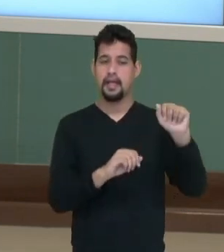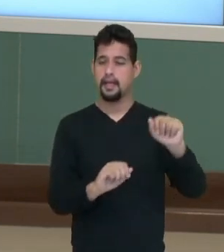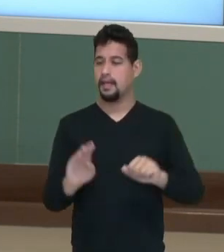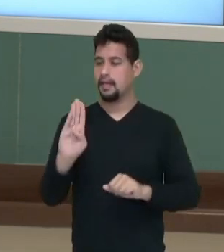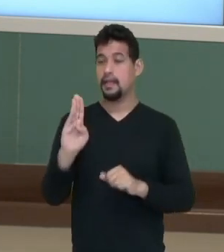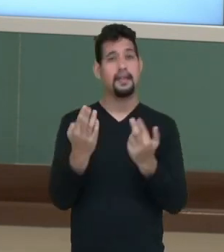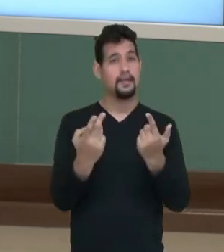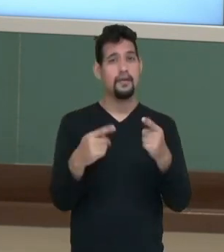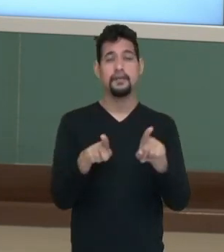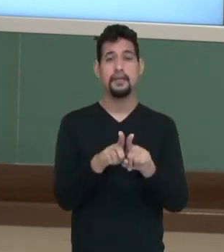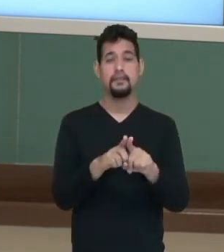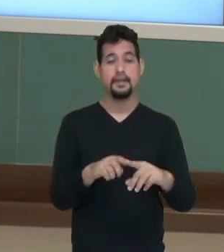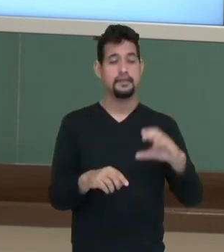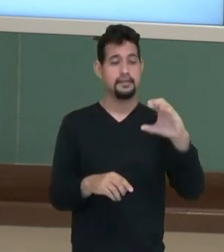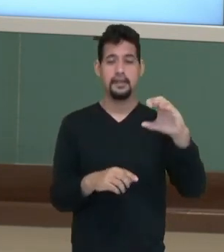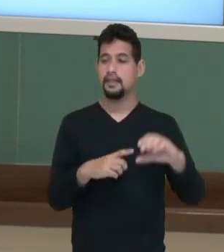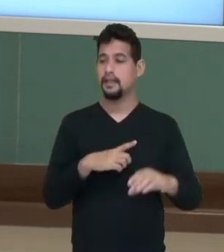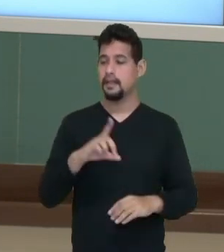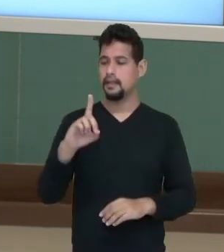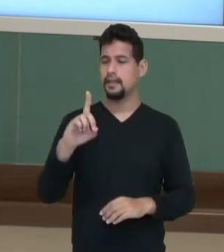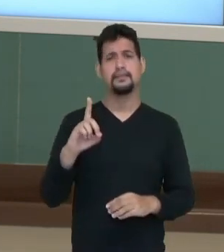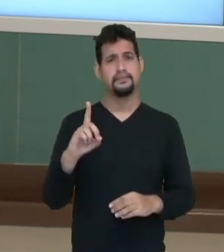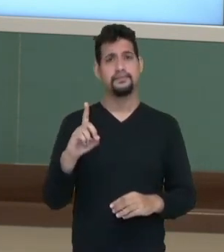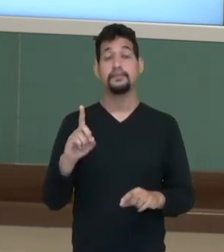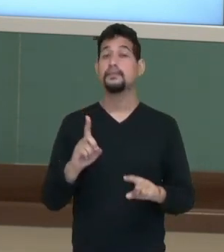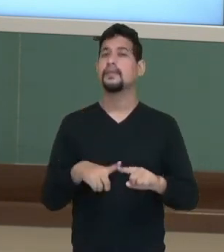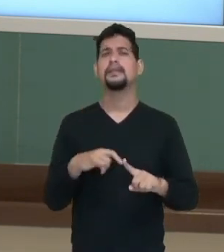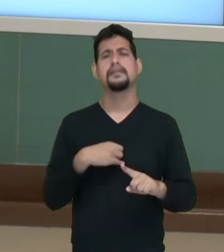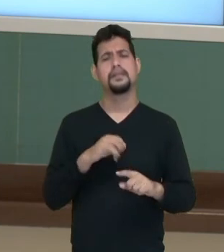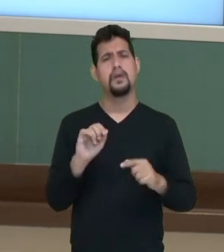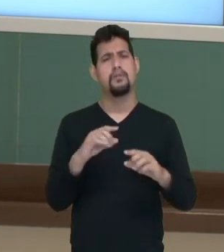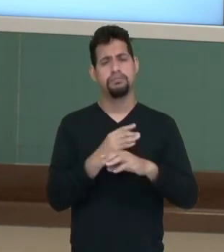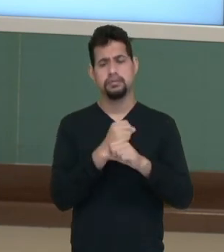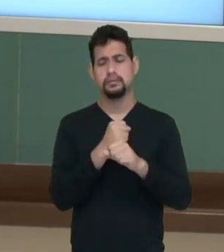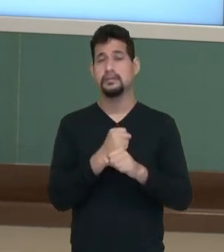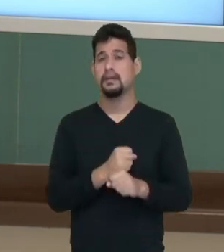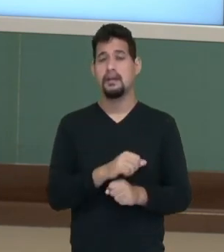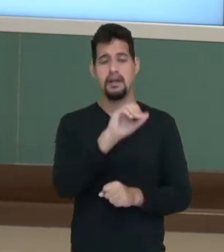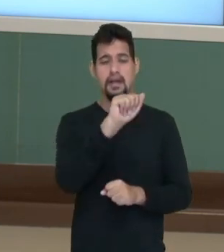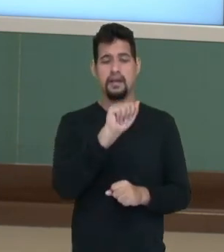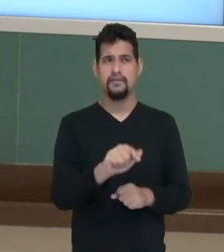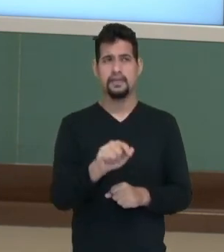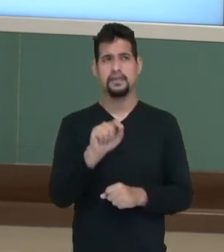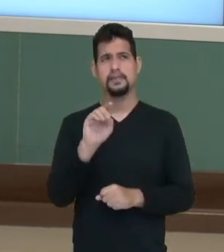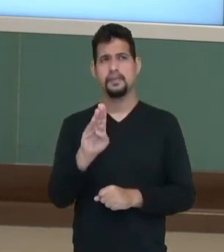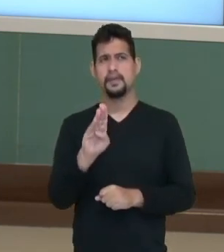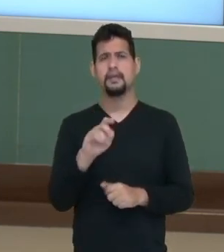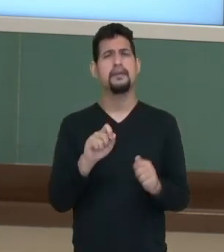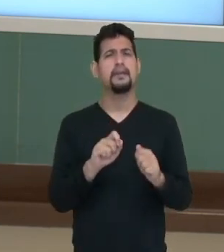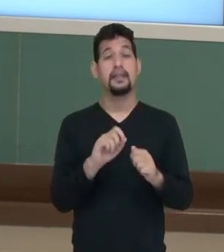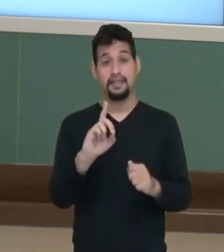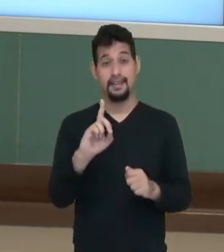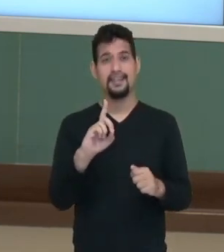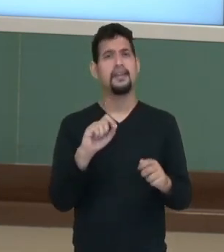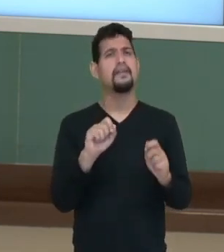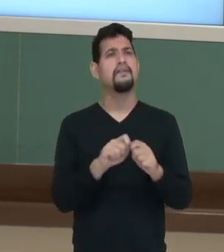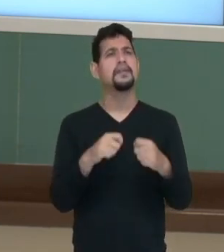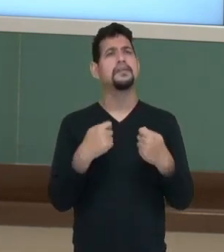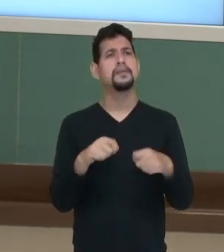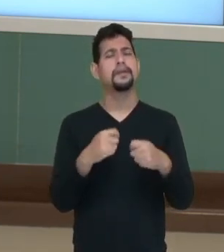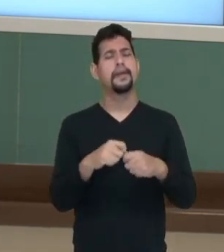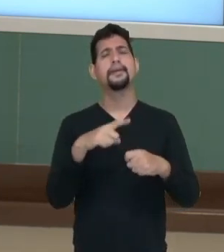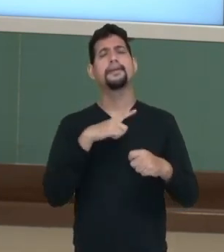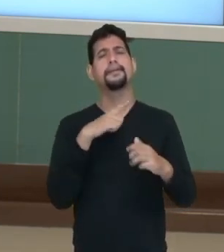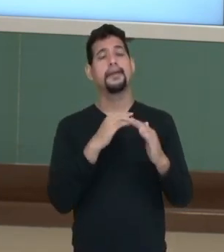da mesma forma que C está para D. Se eu multiplicar A vezes D, eu tenho que obter, para que